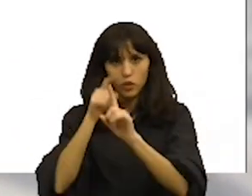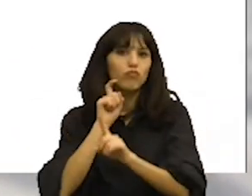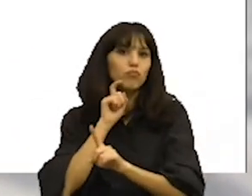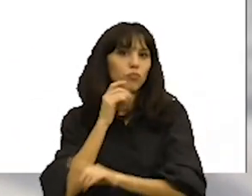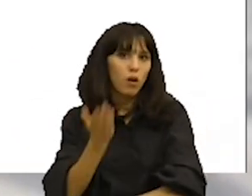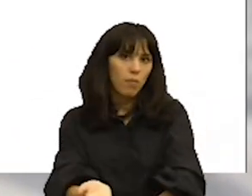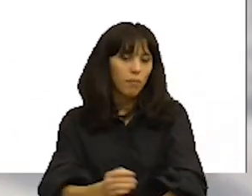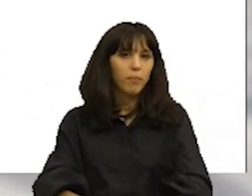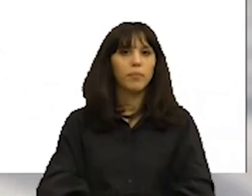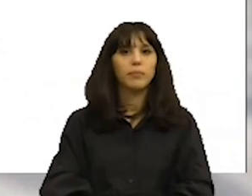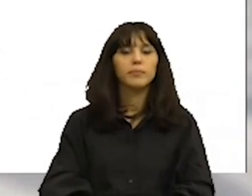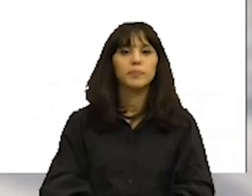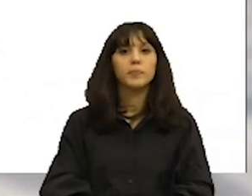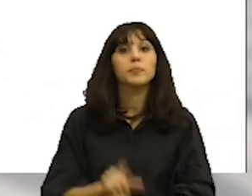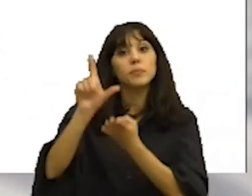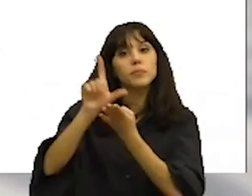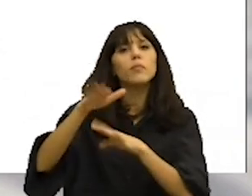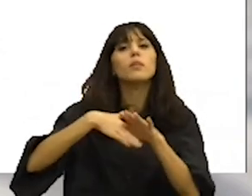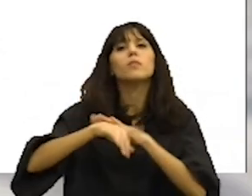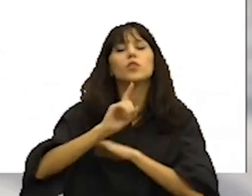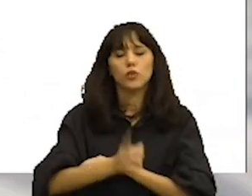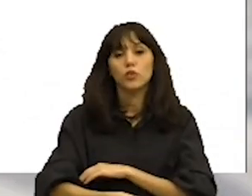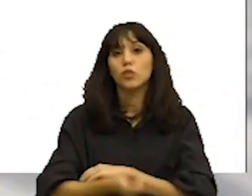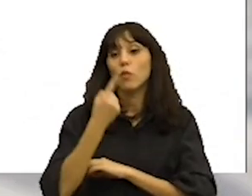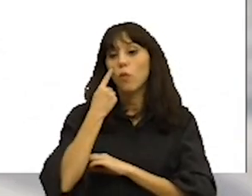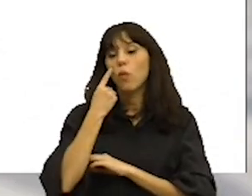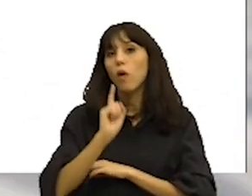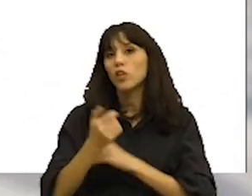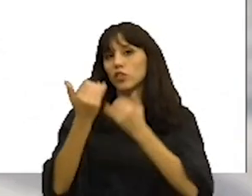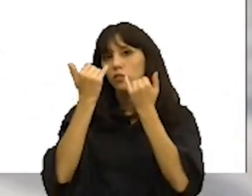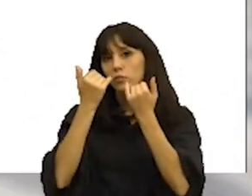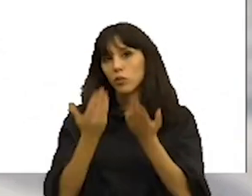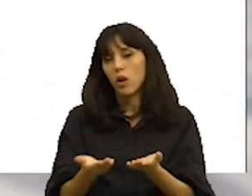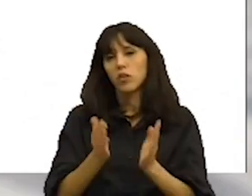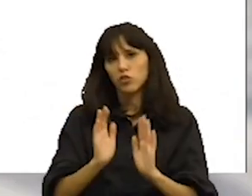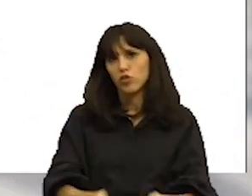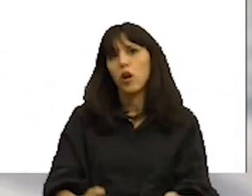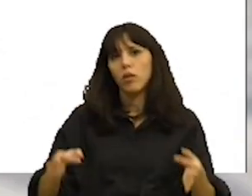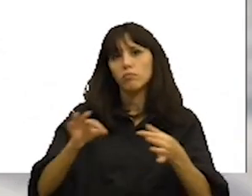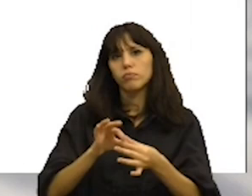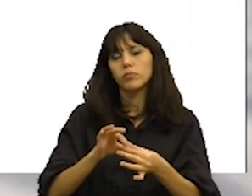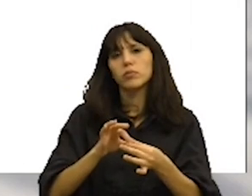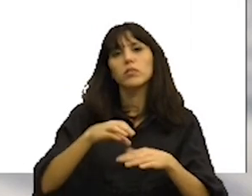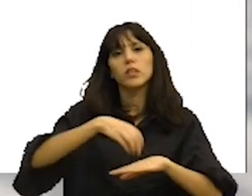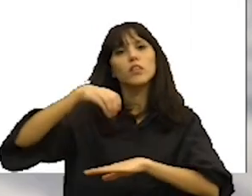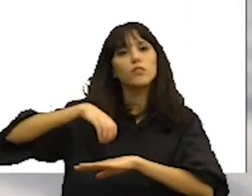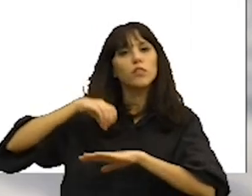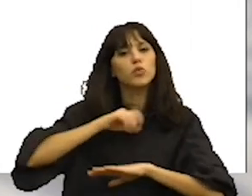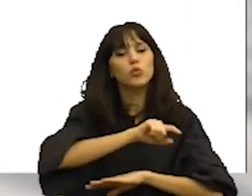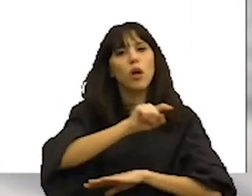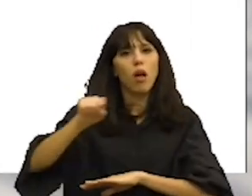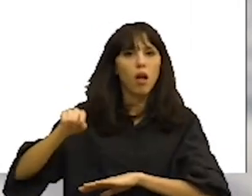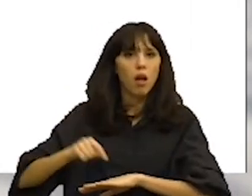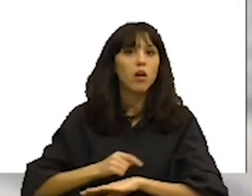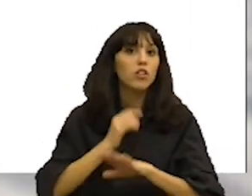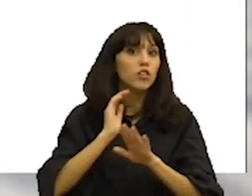manter. O que o LIV foi fazer foi olhar para aquilo que são dados que estão disponíveis relativamente ao número de edifícios da cidade que,